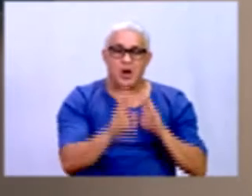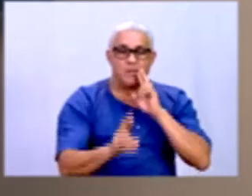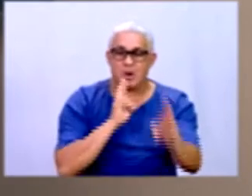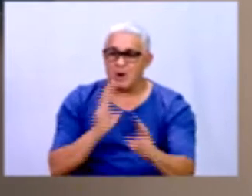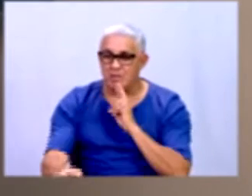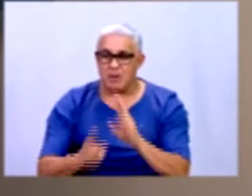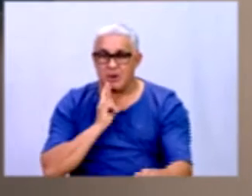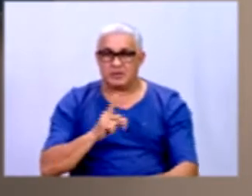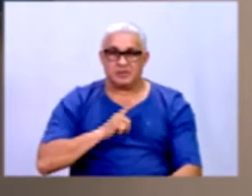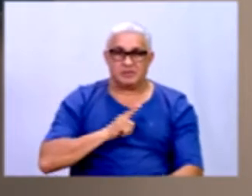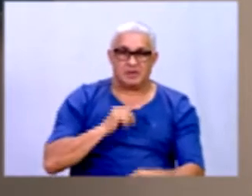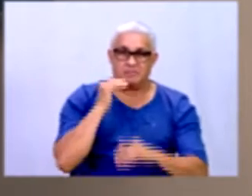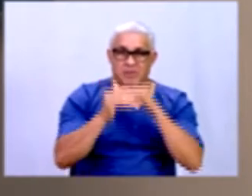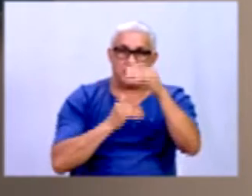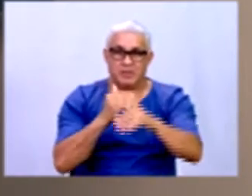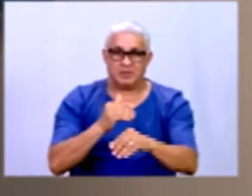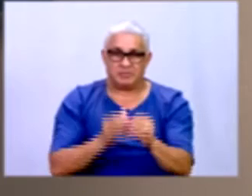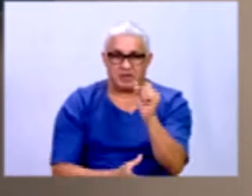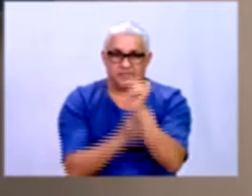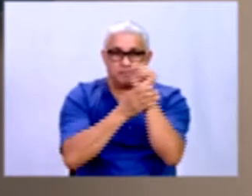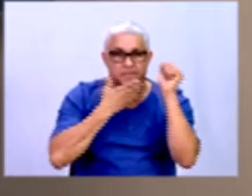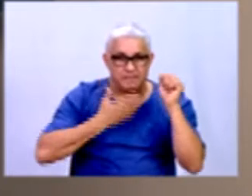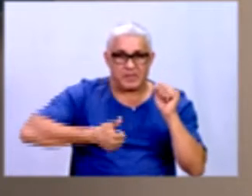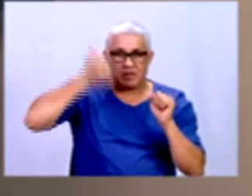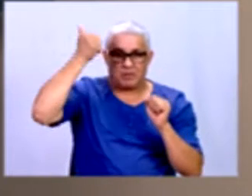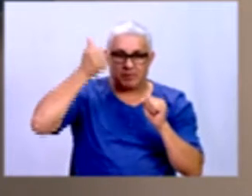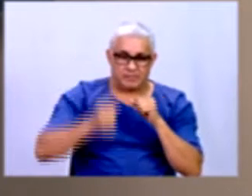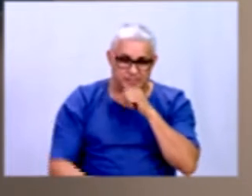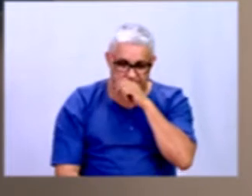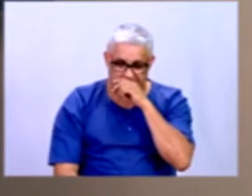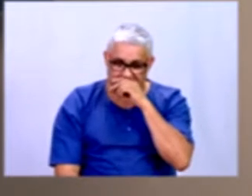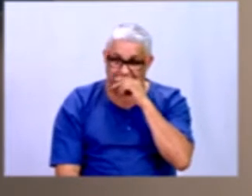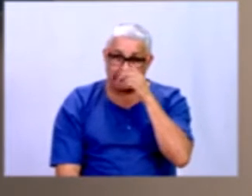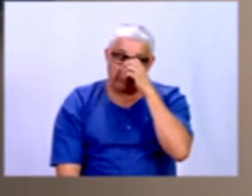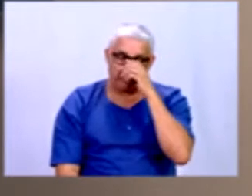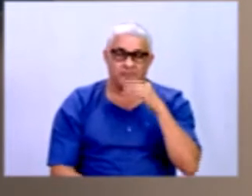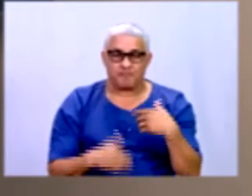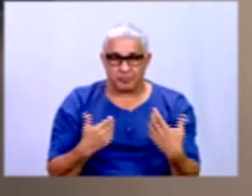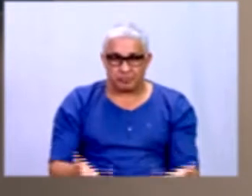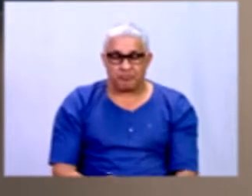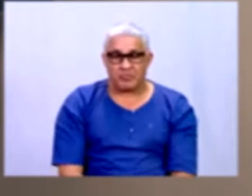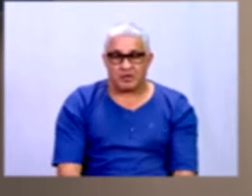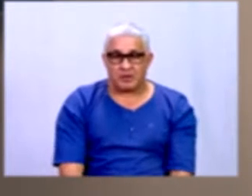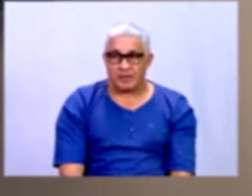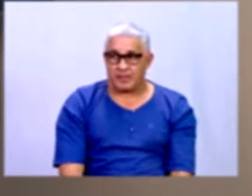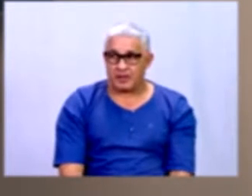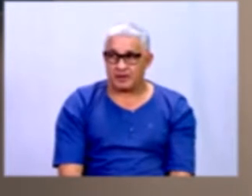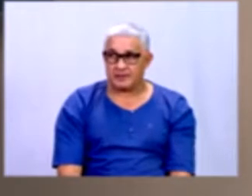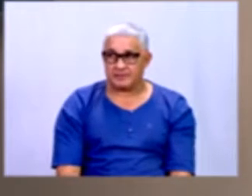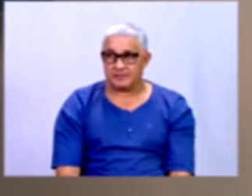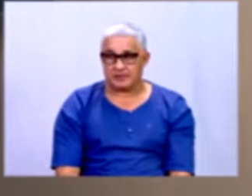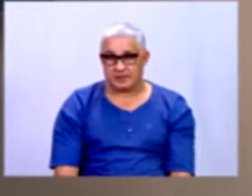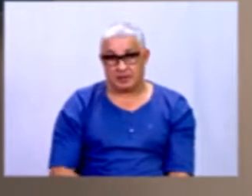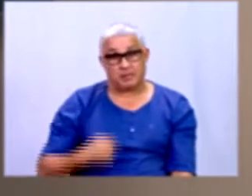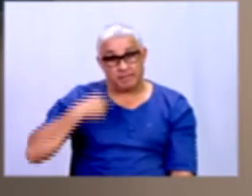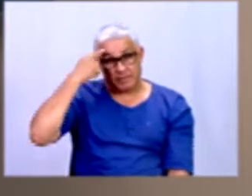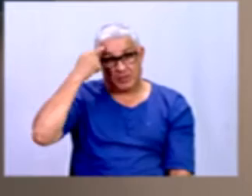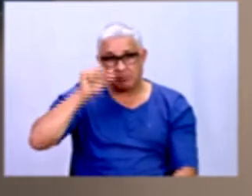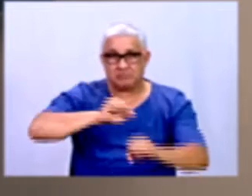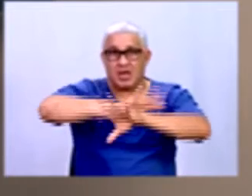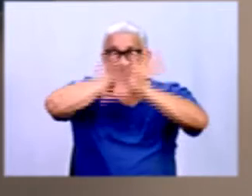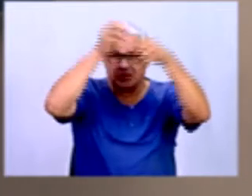um nível aí de confiança maior, né? Então, pessoal, espero que tenha ficado claro.